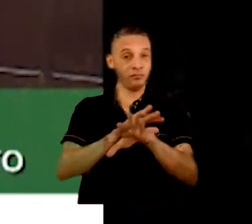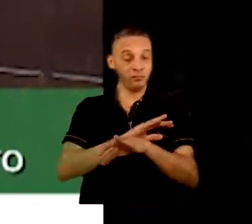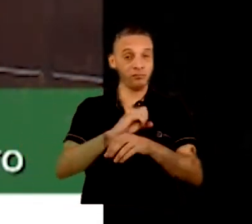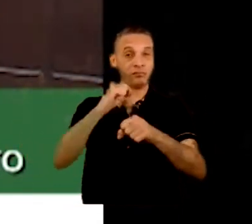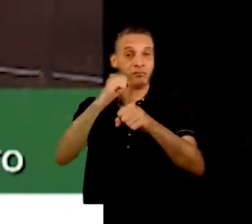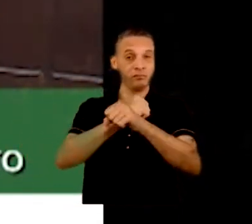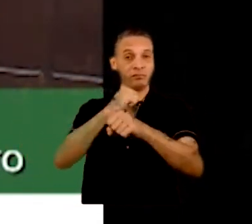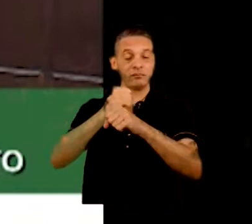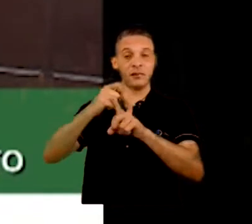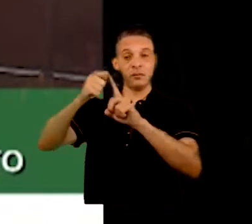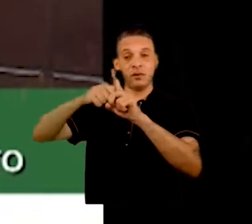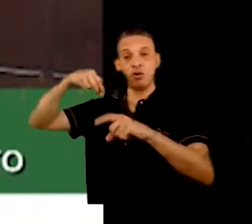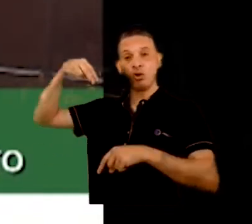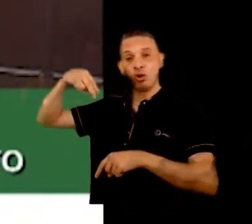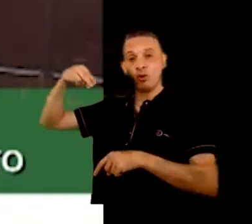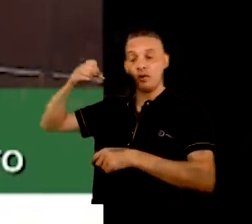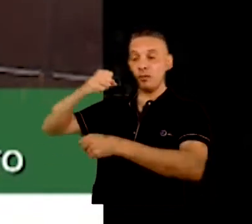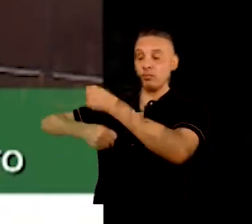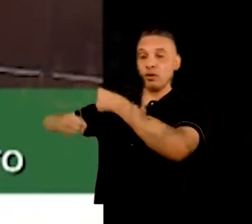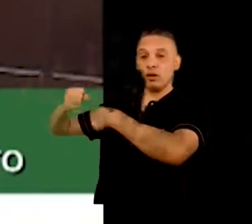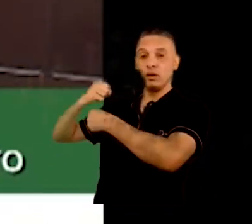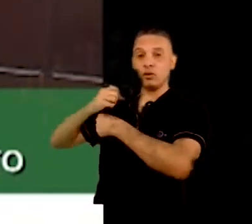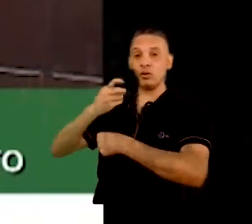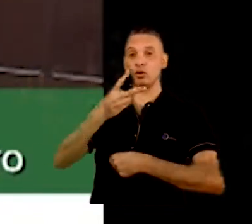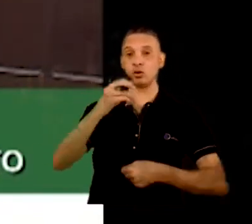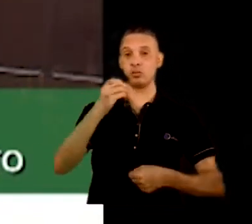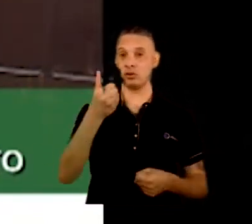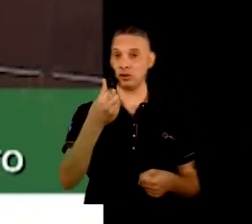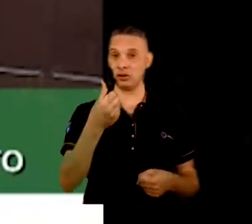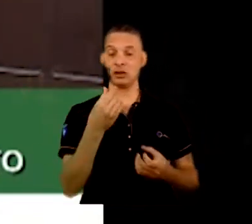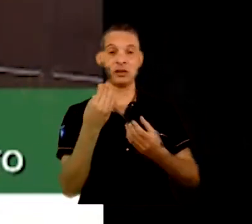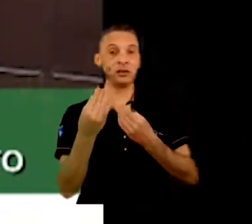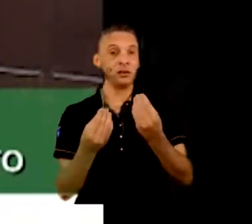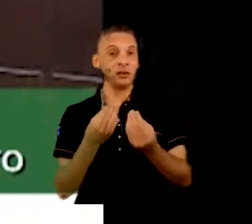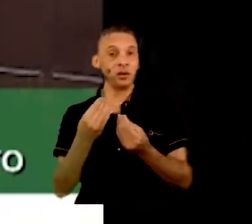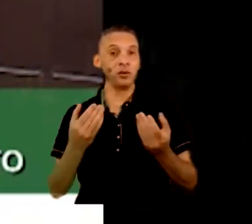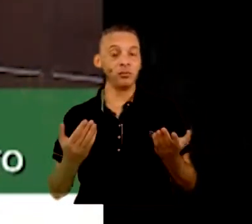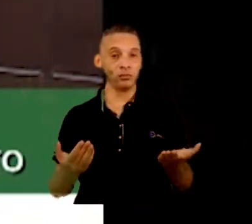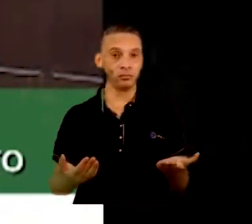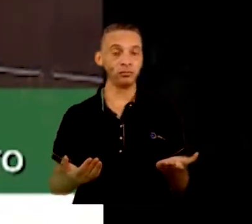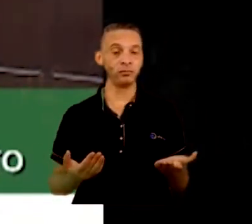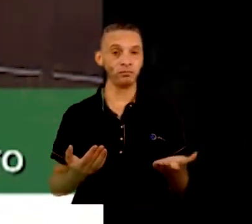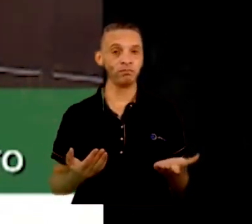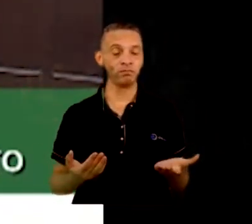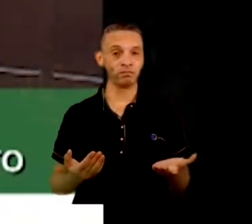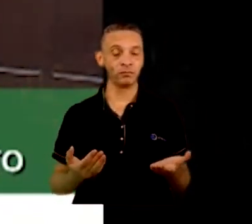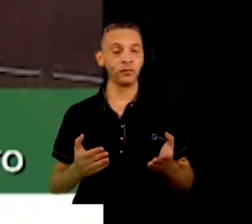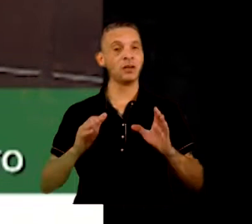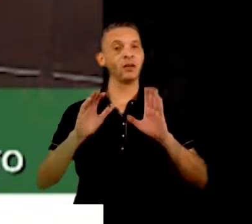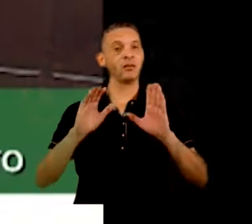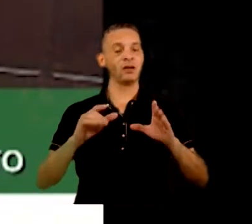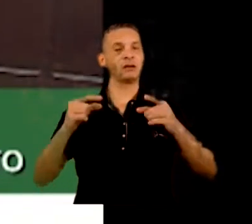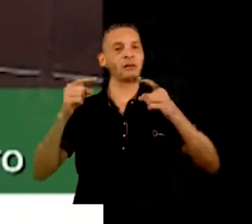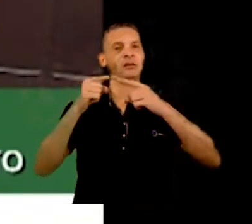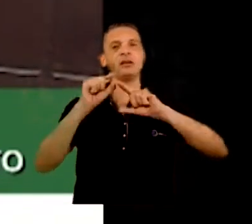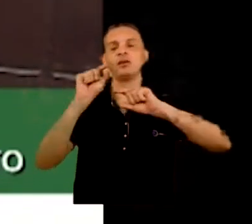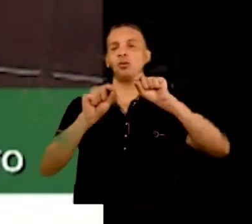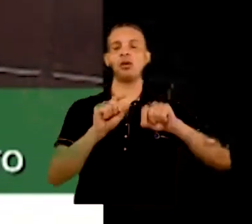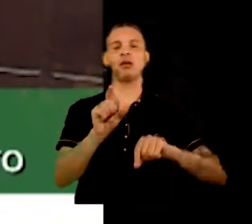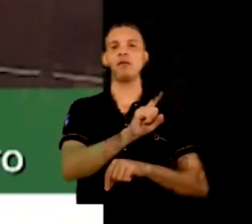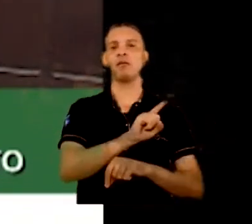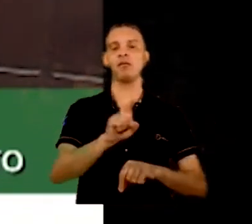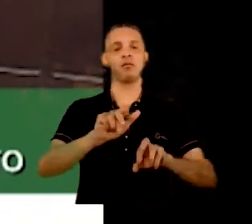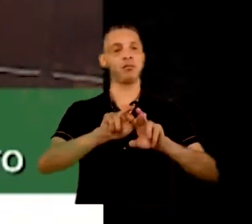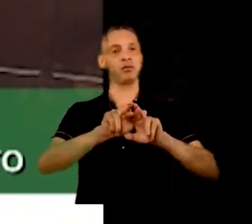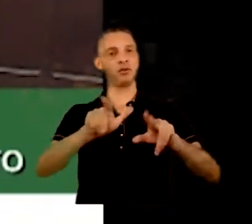de 2016, como estava previsto, o dinheiro estava todo aqui. Mas o fato é que não foi e nós estamos tentando